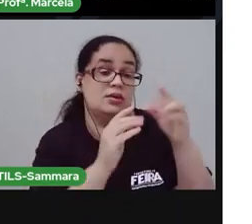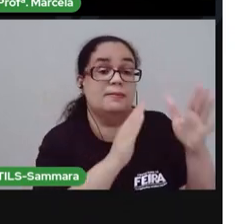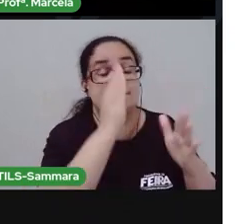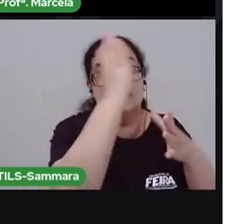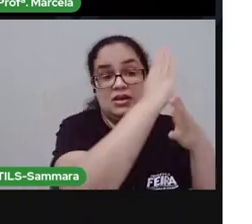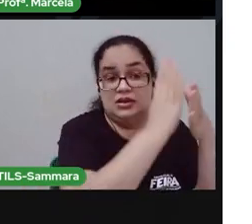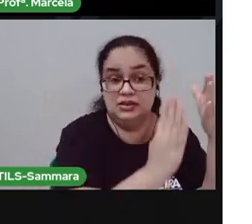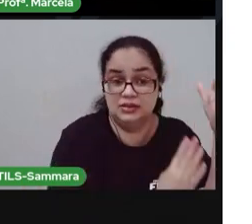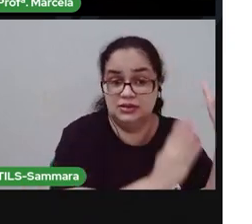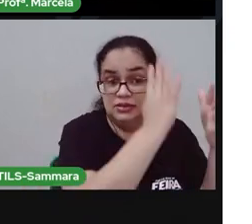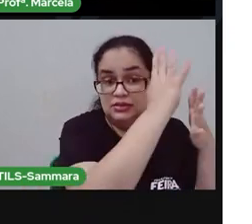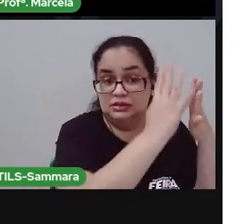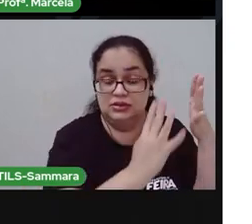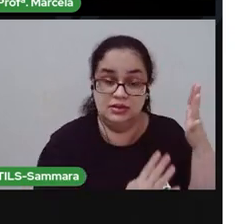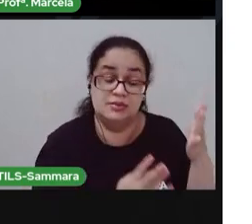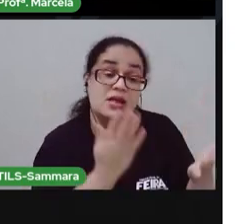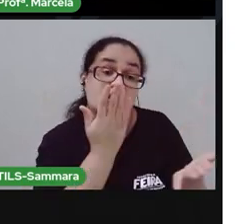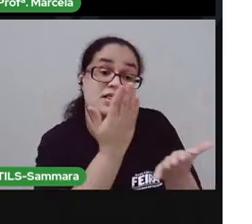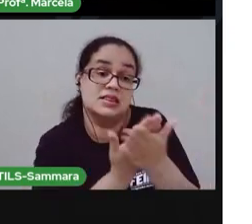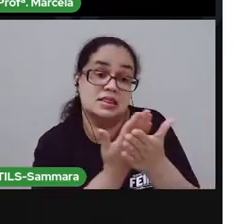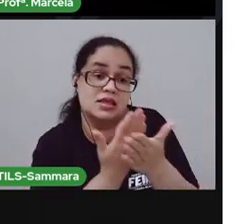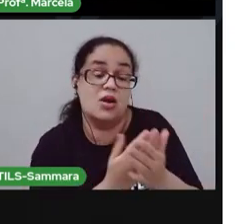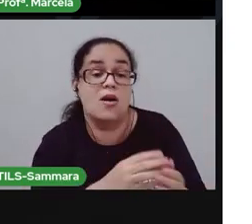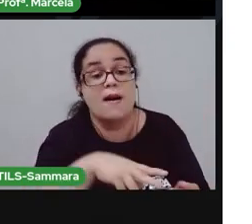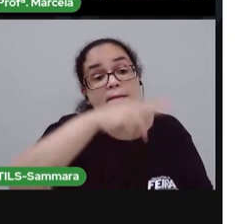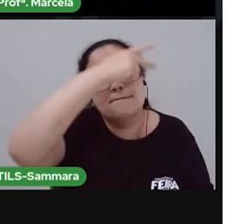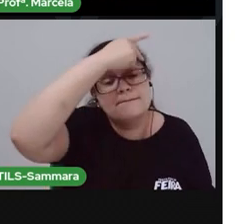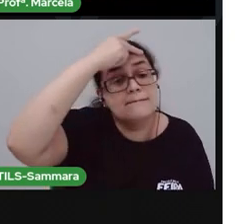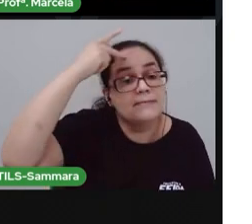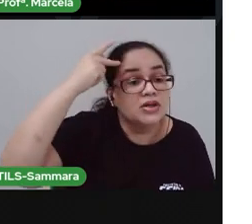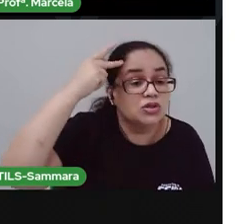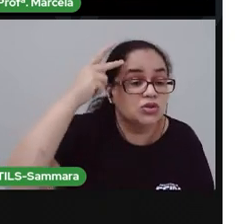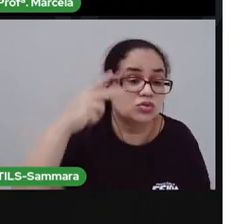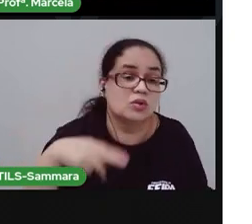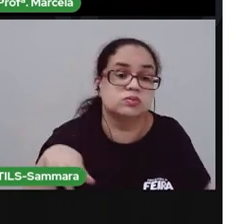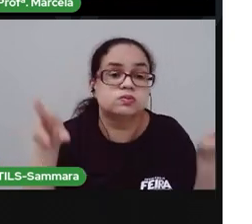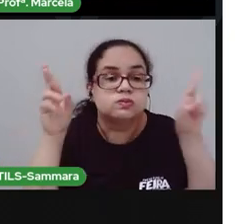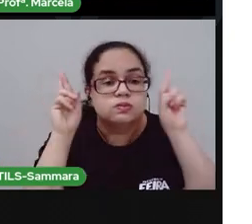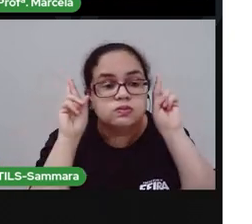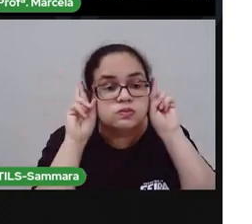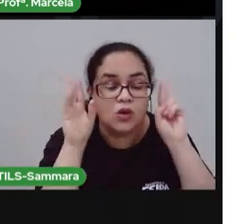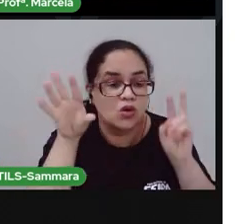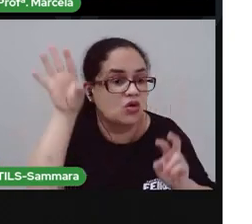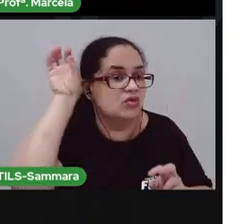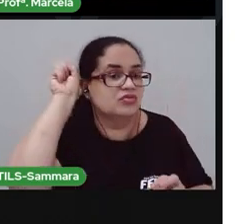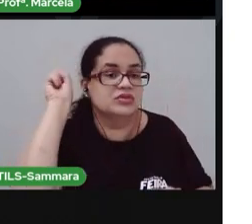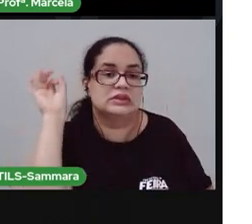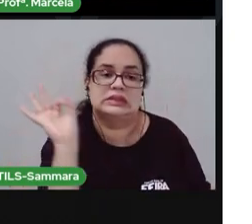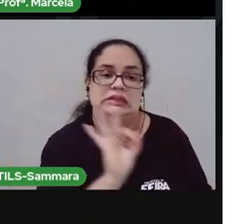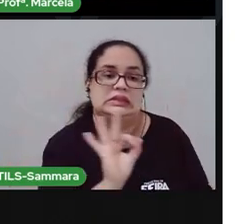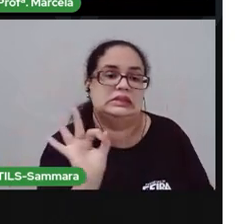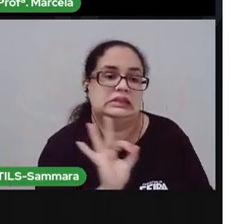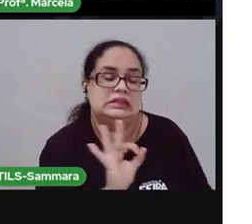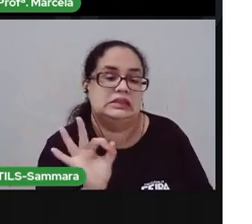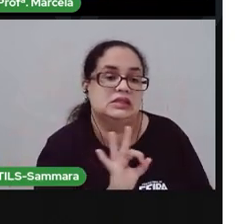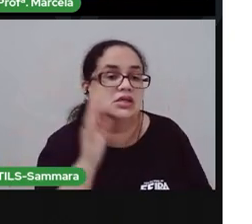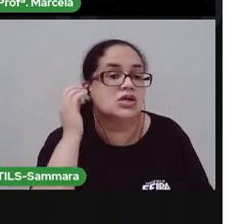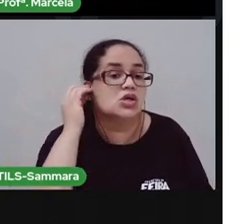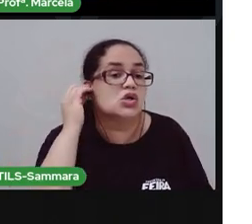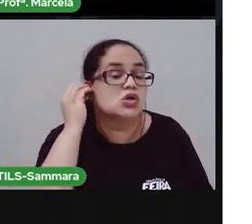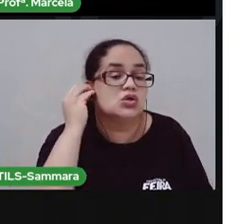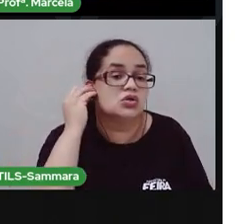Pra passar aula pra essas pessoas que são surdas. Que não estão nos ouvindo. Elas estão apenas